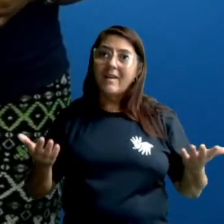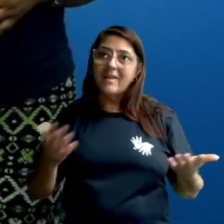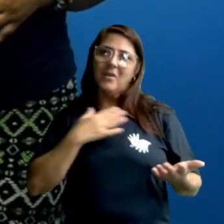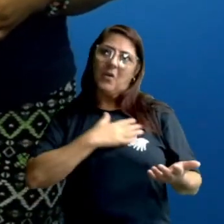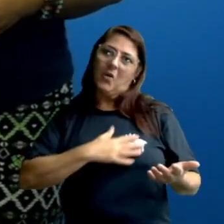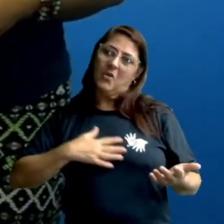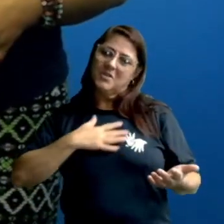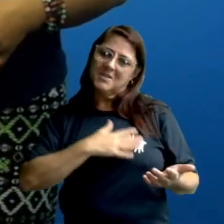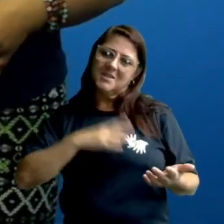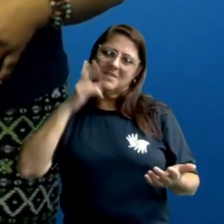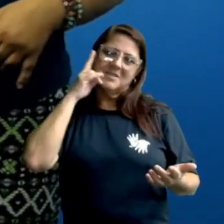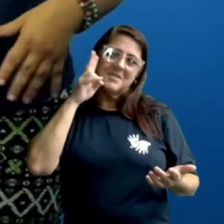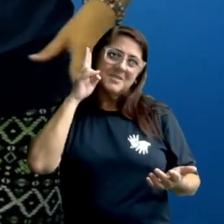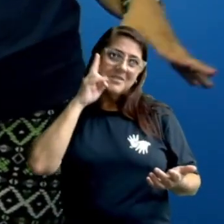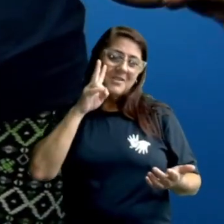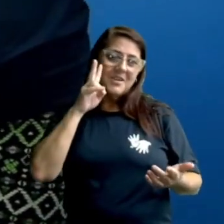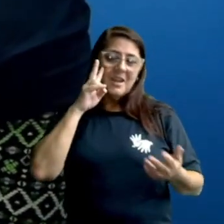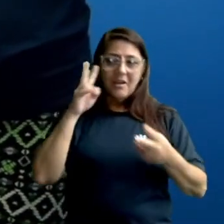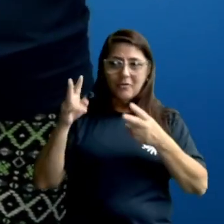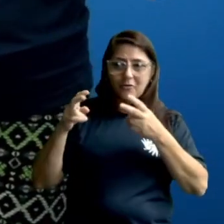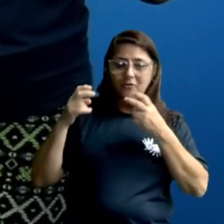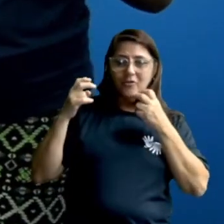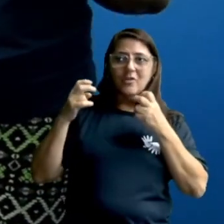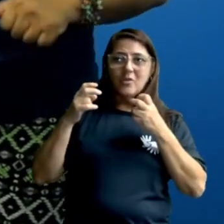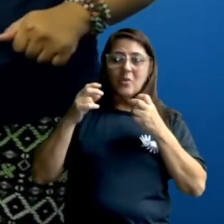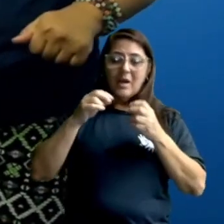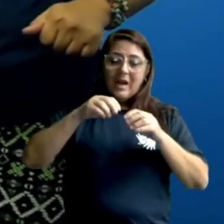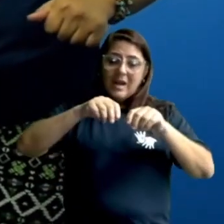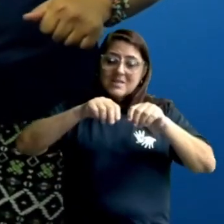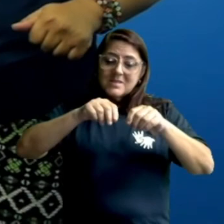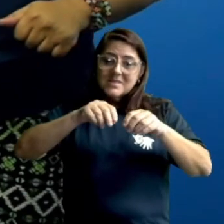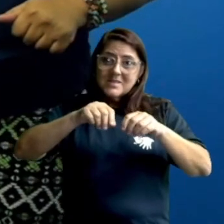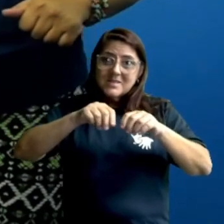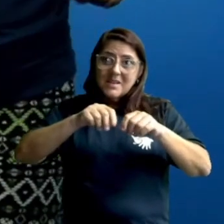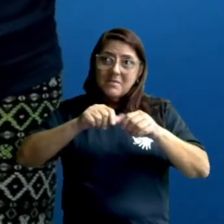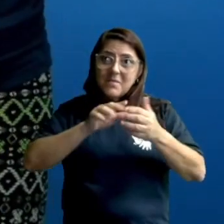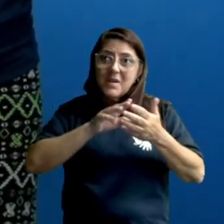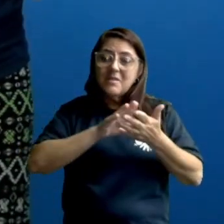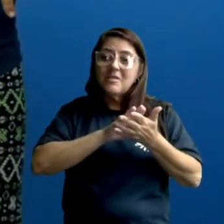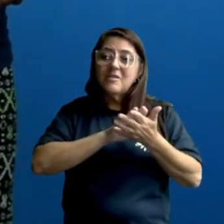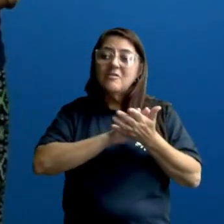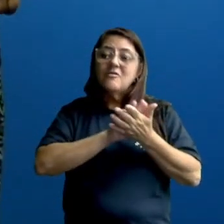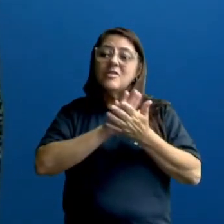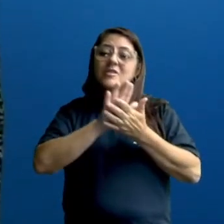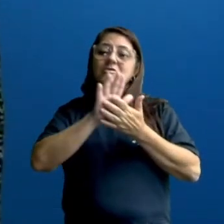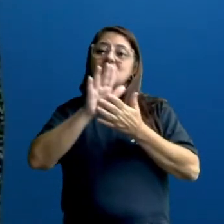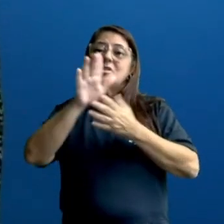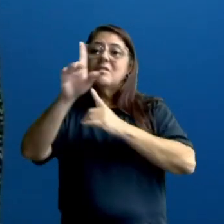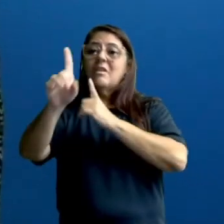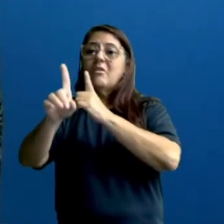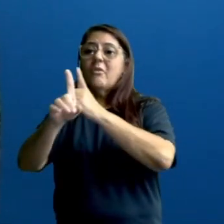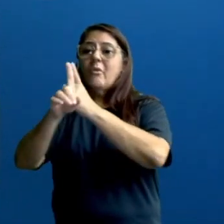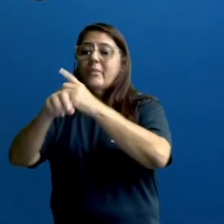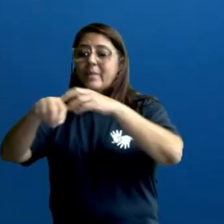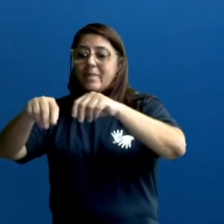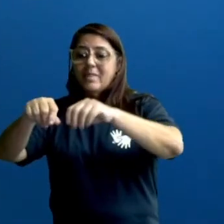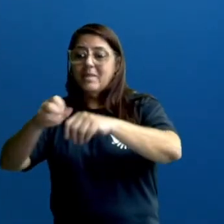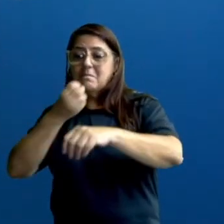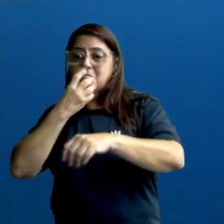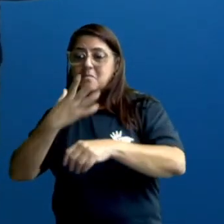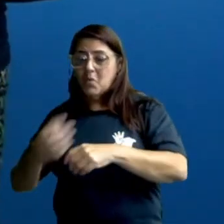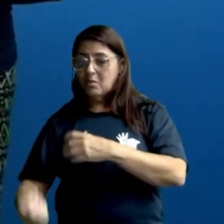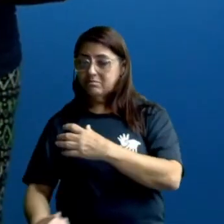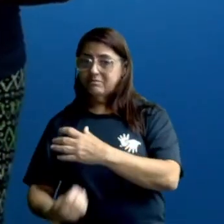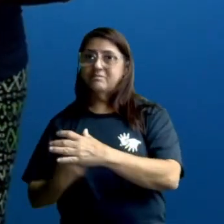aí, gostaram da historinha? Viram a viagem que a sementinha fez até encontrar terra boa para poder